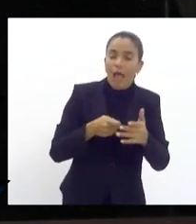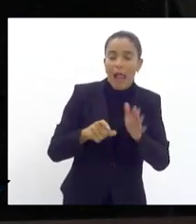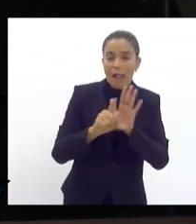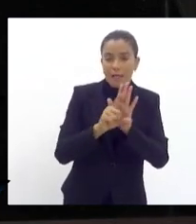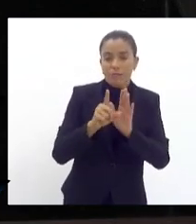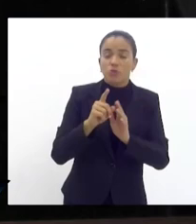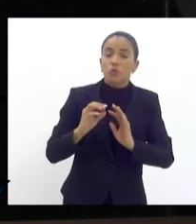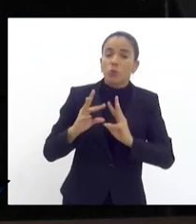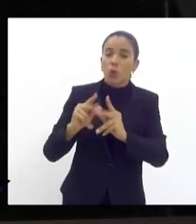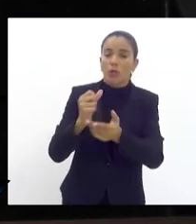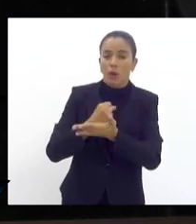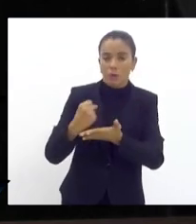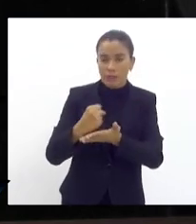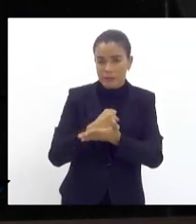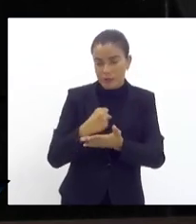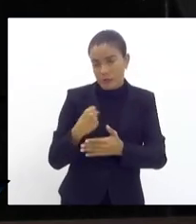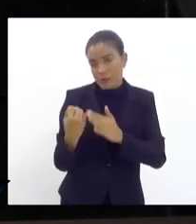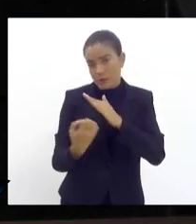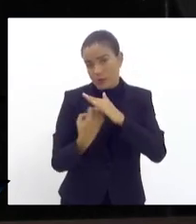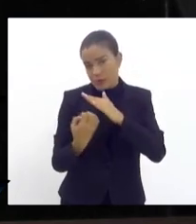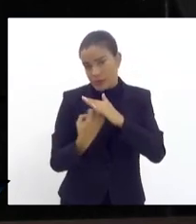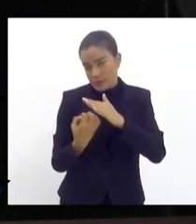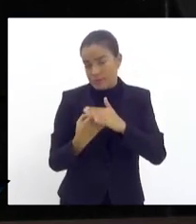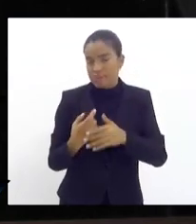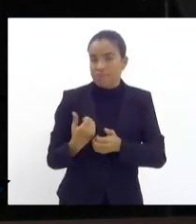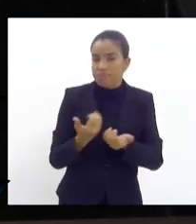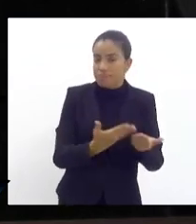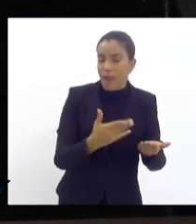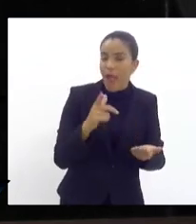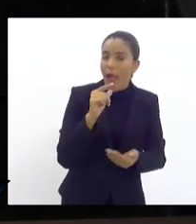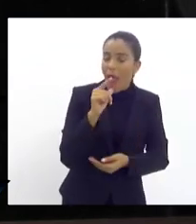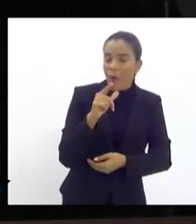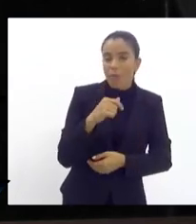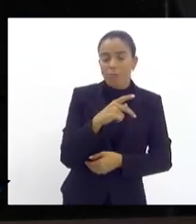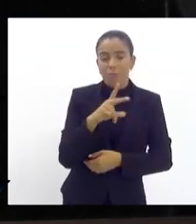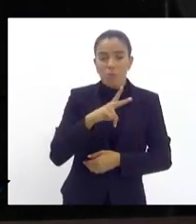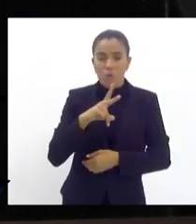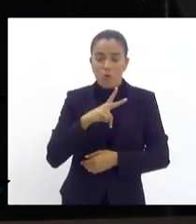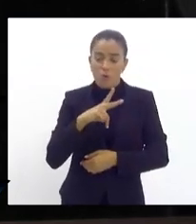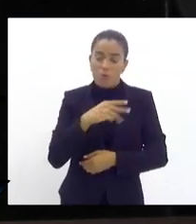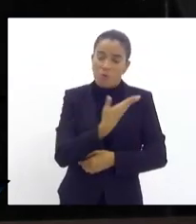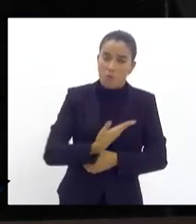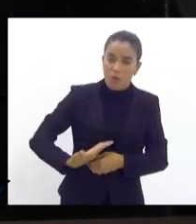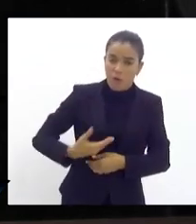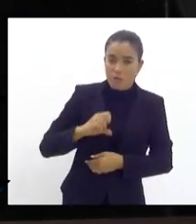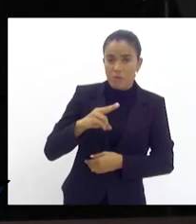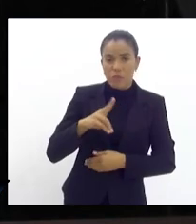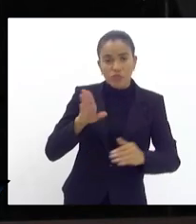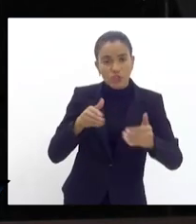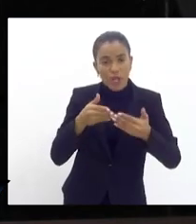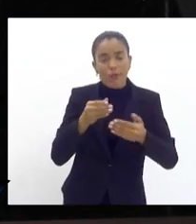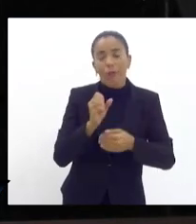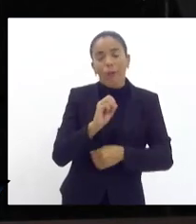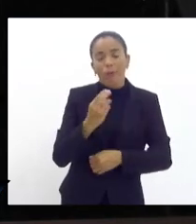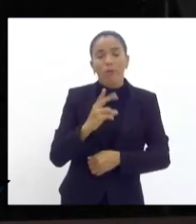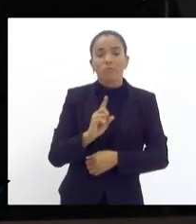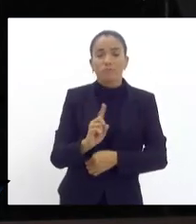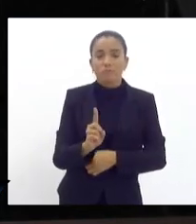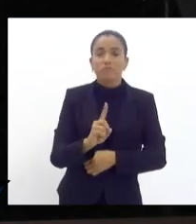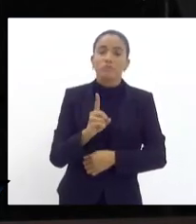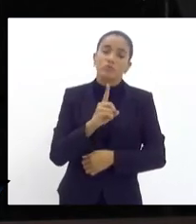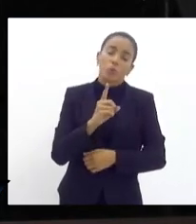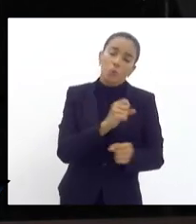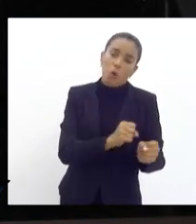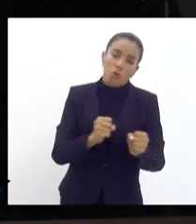prestadoras de serviço de água e esgotamento sanitário públicas ou privadas da administração pública direta ou indireta do poder executivo